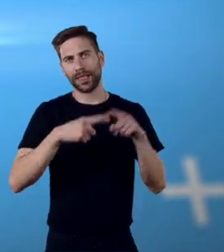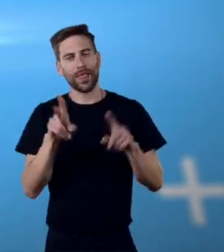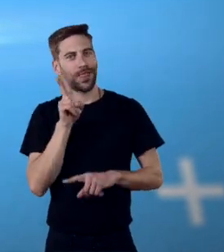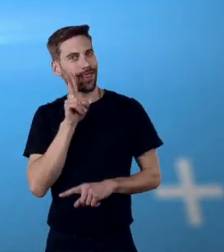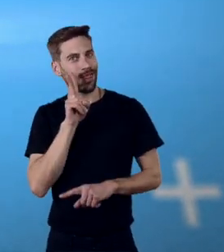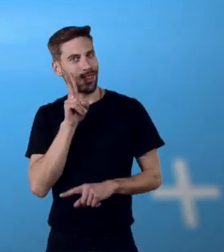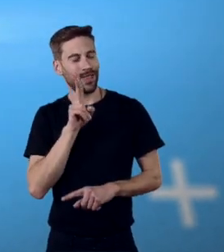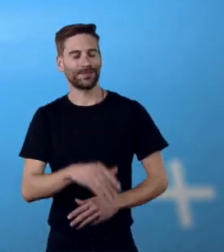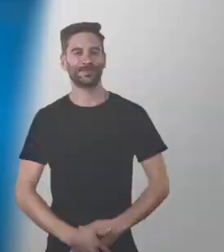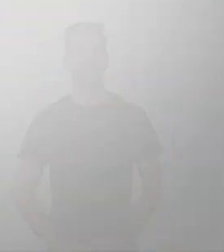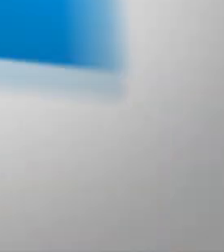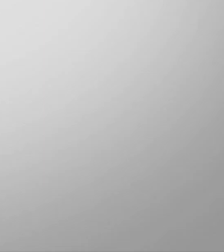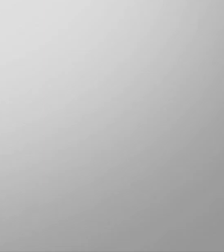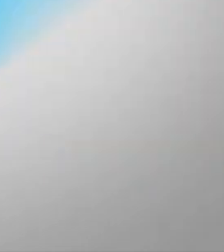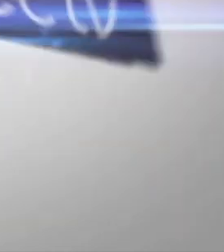meia hora.